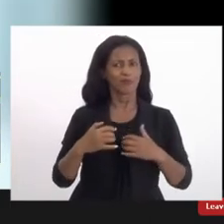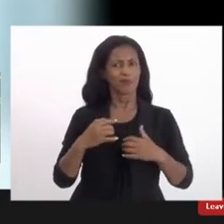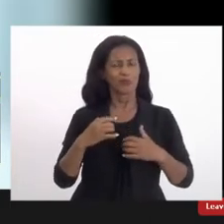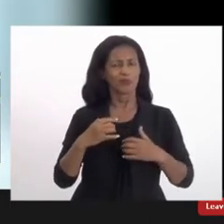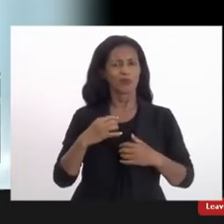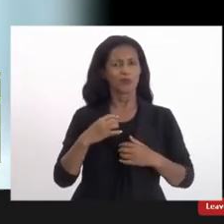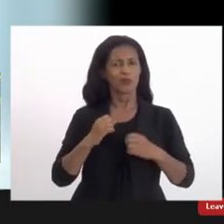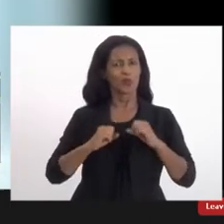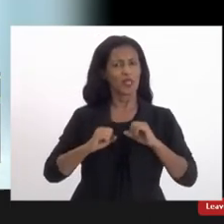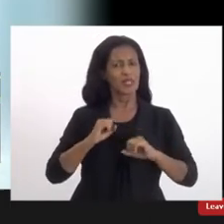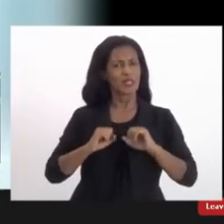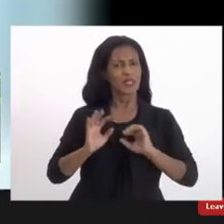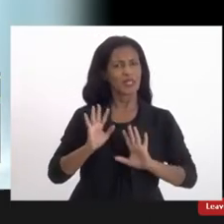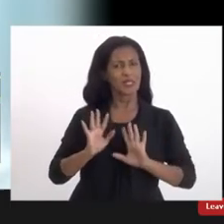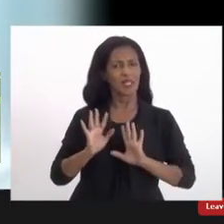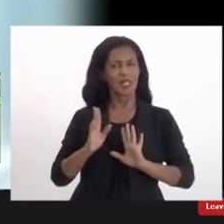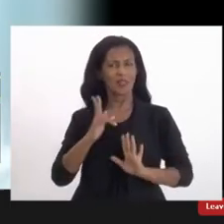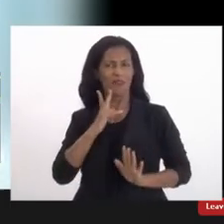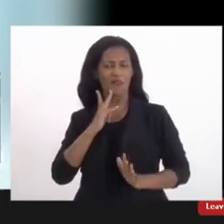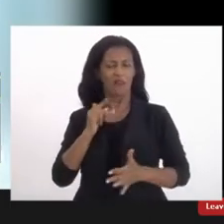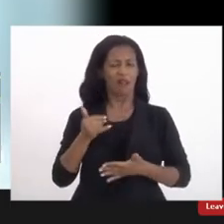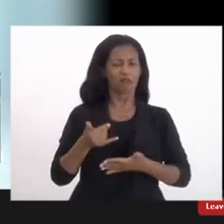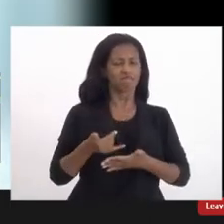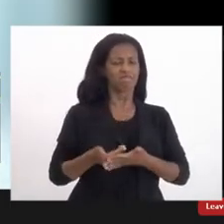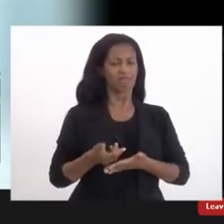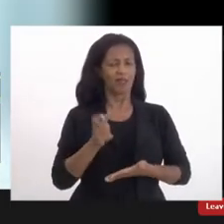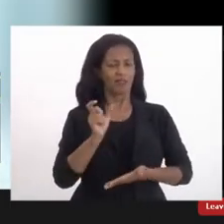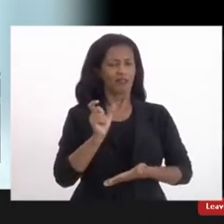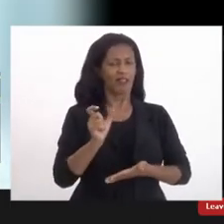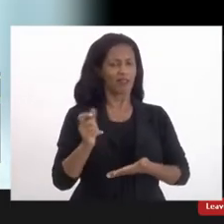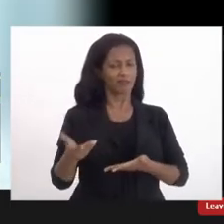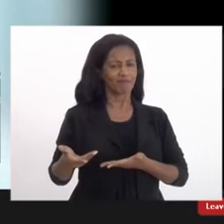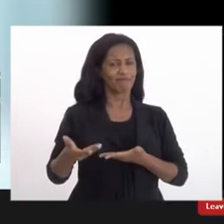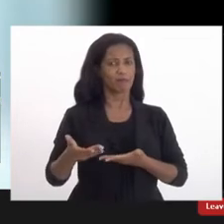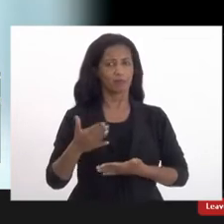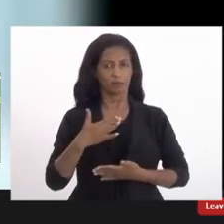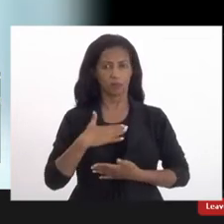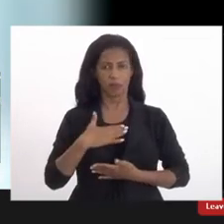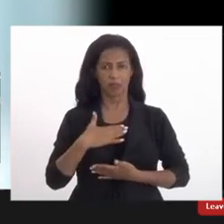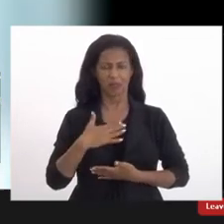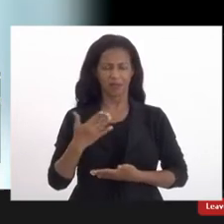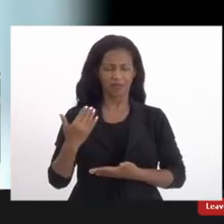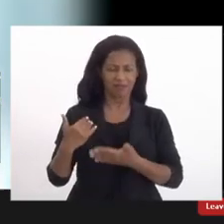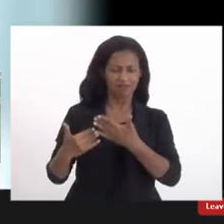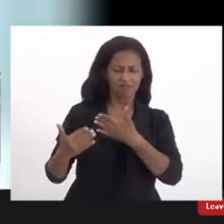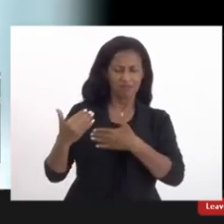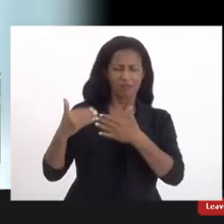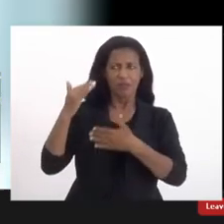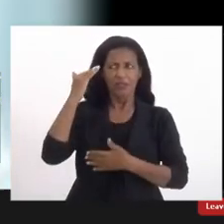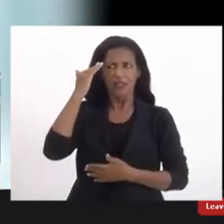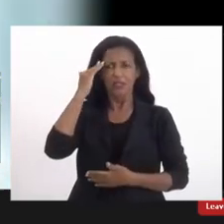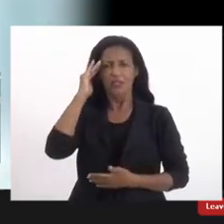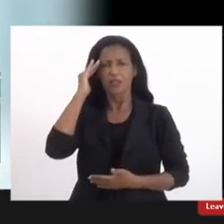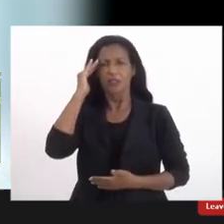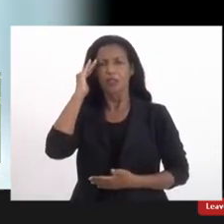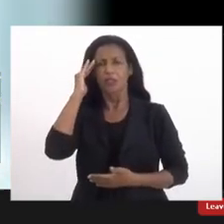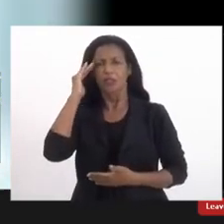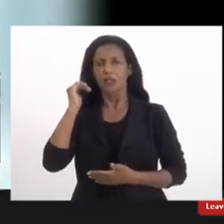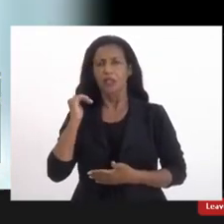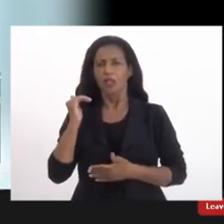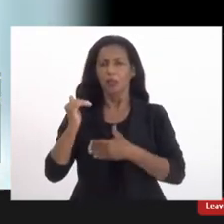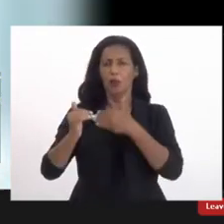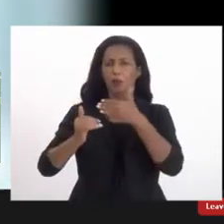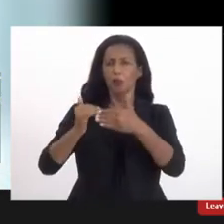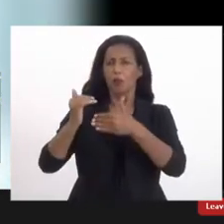uma fala muito prepotente arrogante minha mas eu fui entendendo que esse é um processo